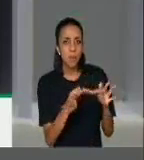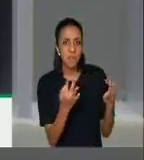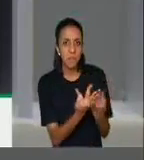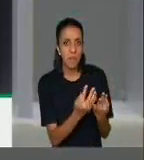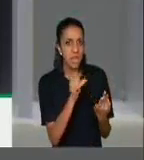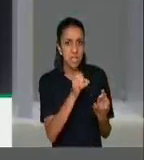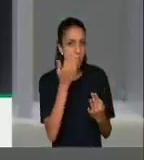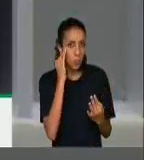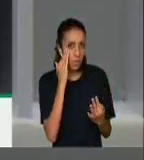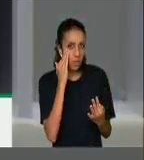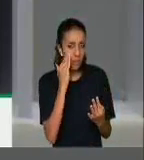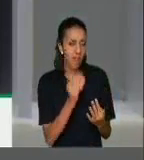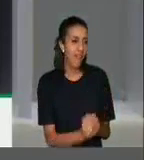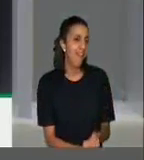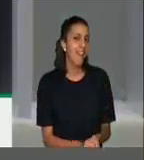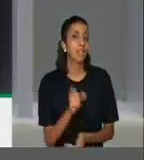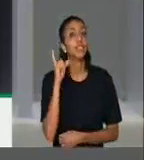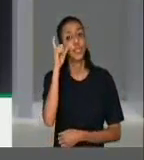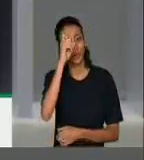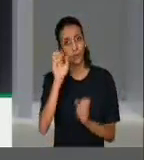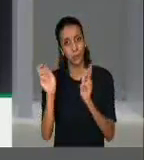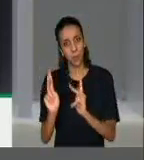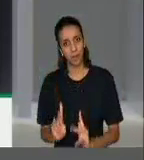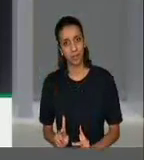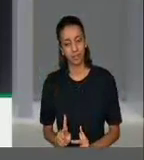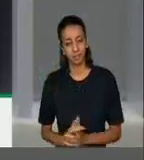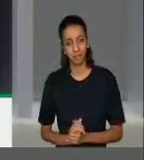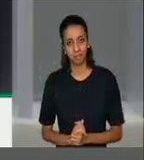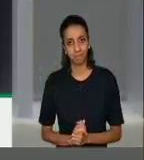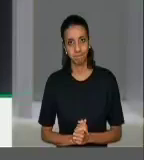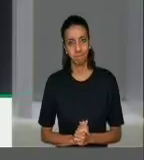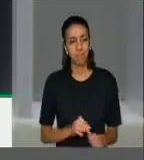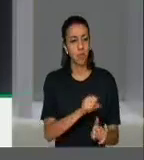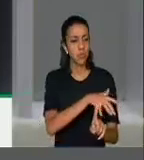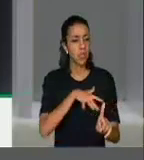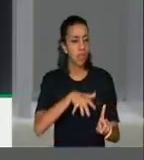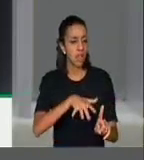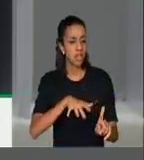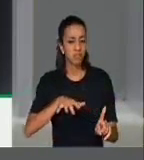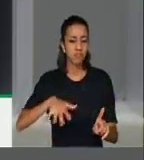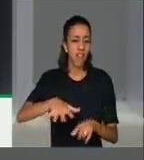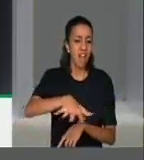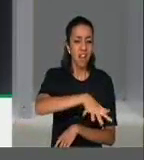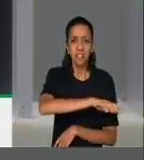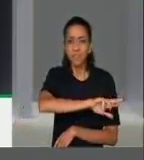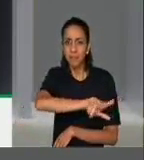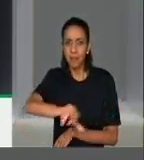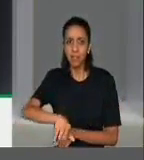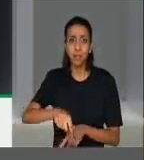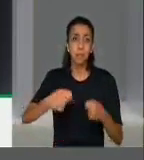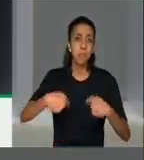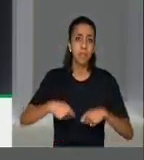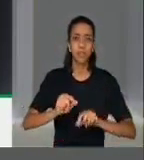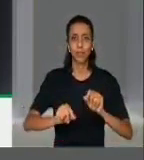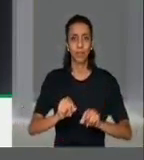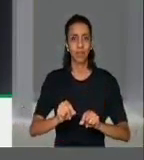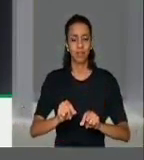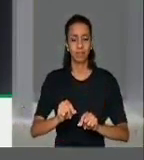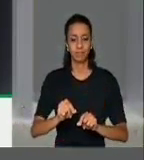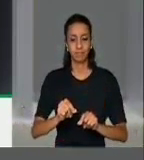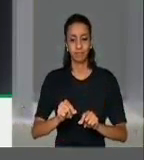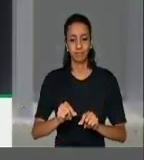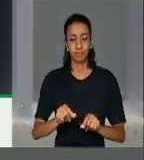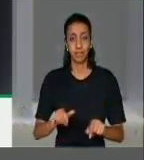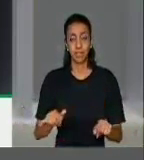longe de alcançar a paz. Em todos os níveis da sociedade, faz-se necessário incluir medidas